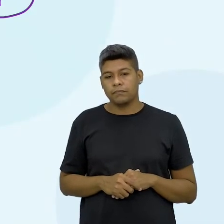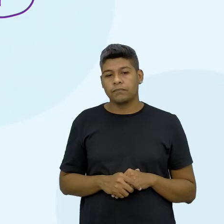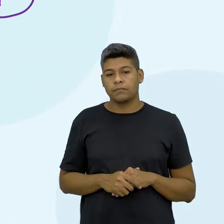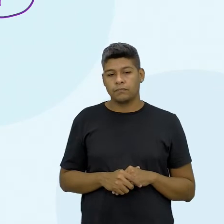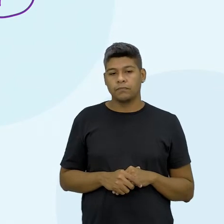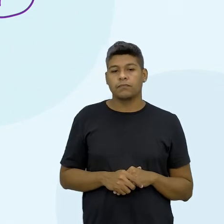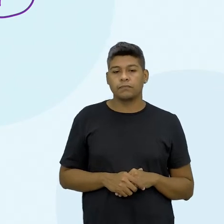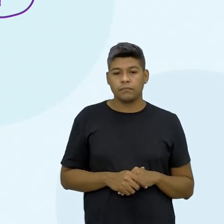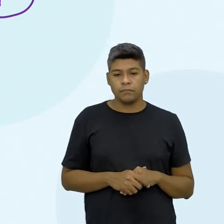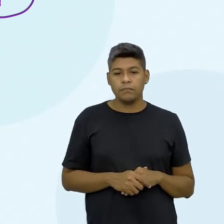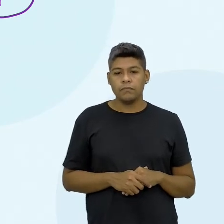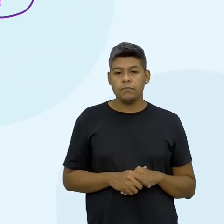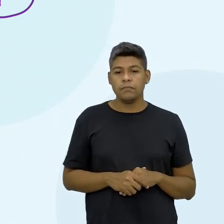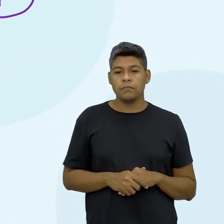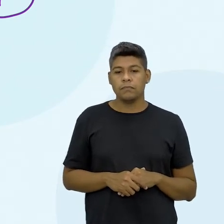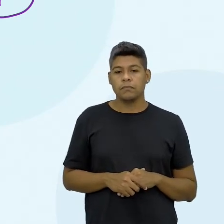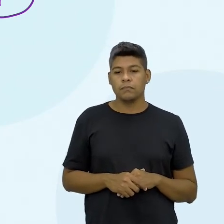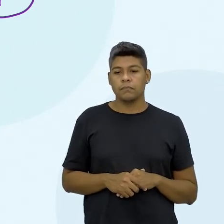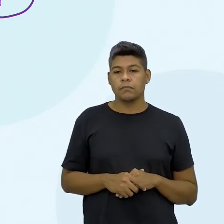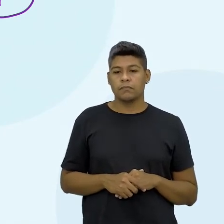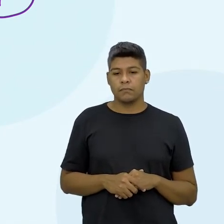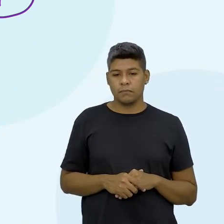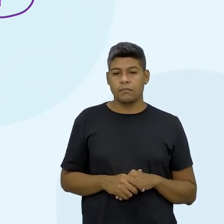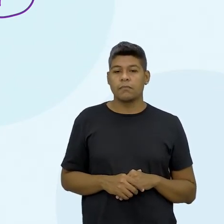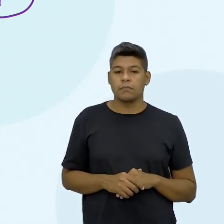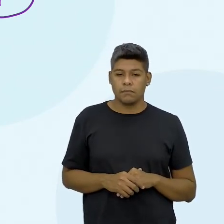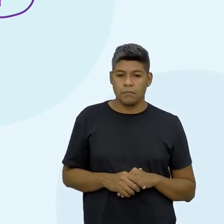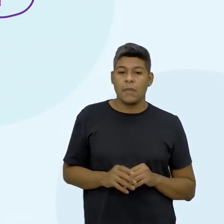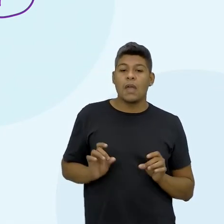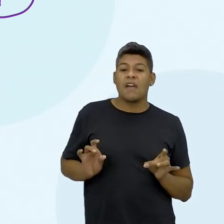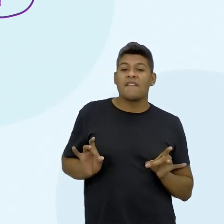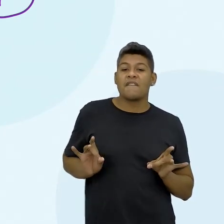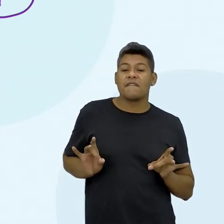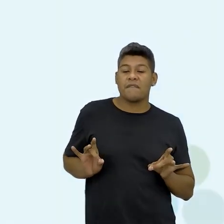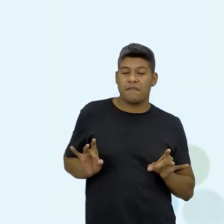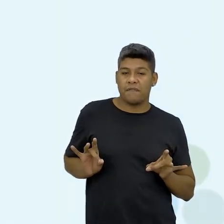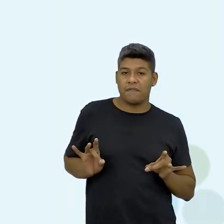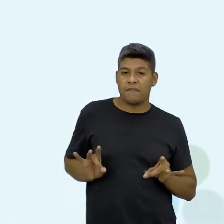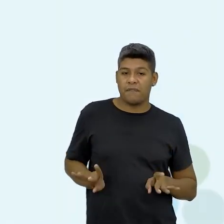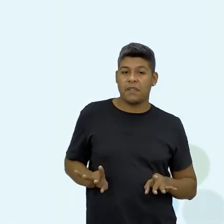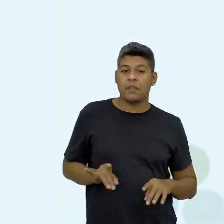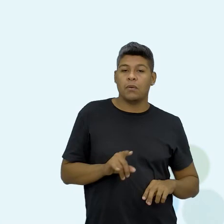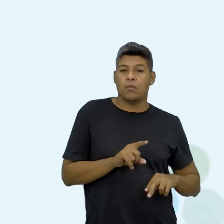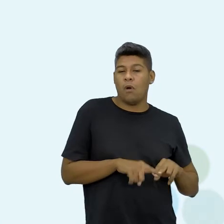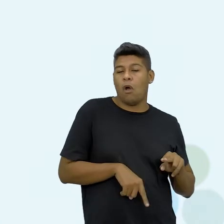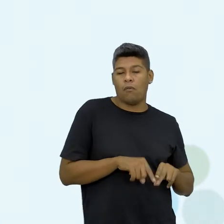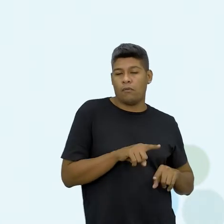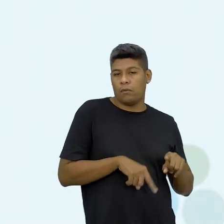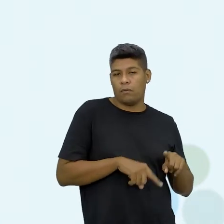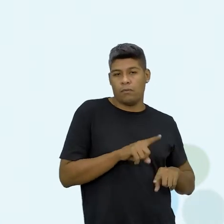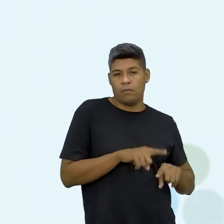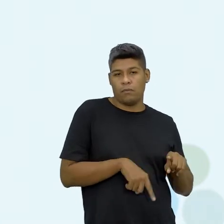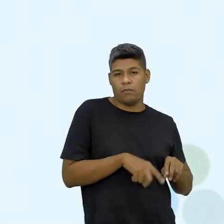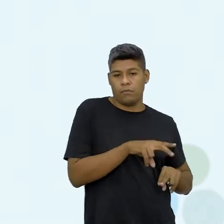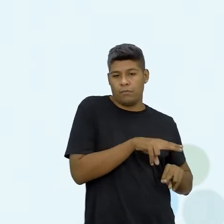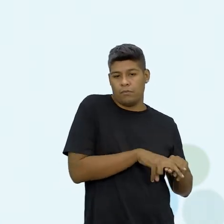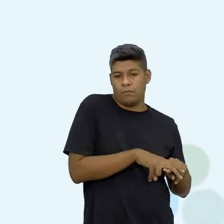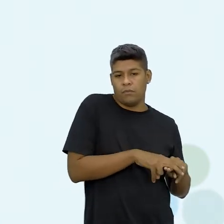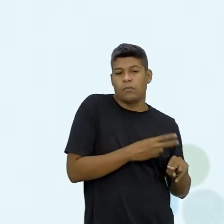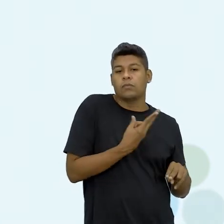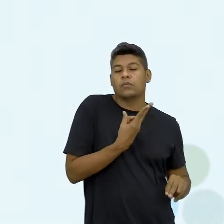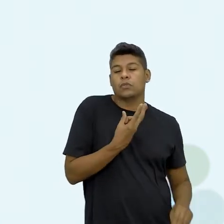vendeu também um móvel que ela não queria mais por R$ 200. Então, aqui, R